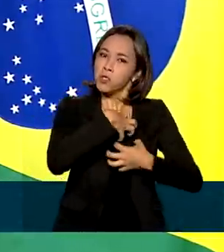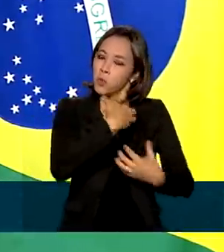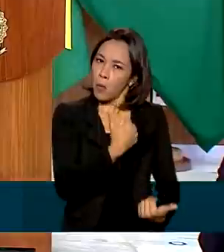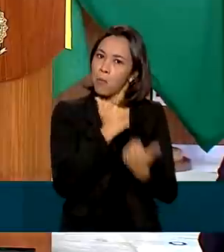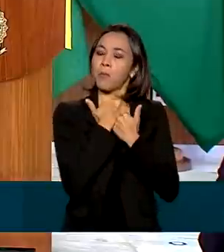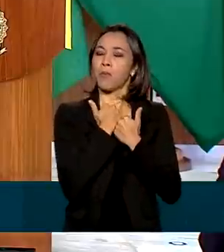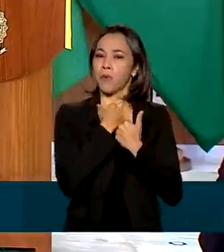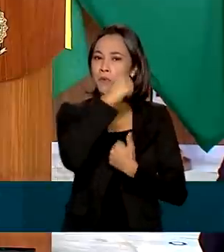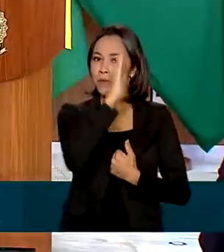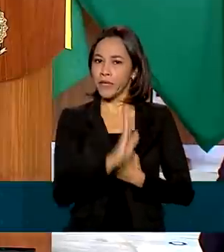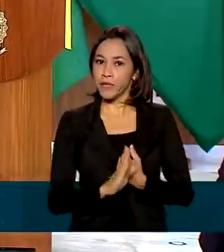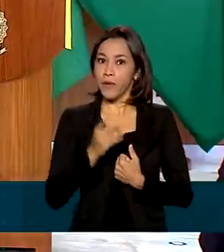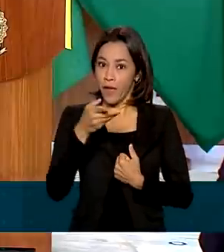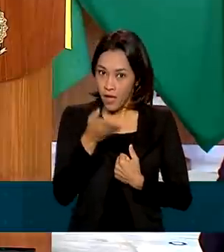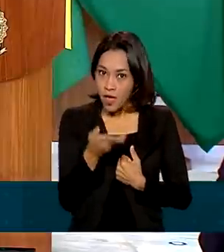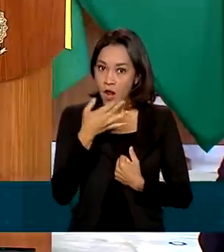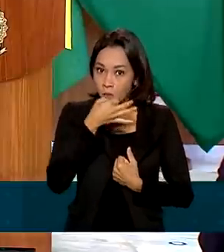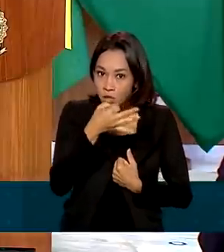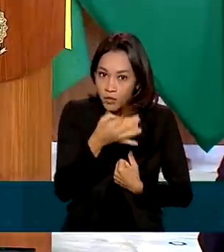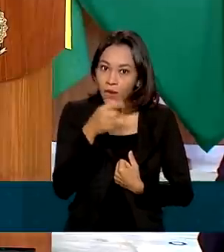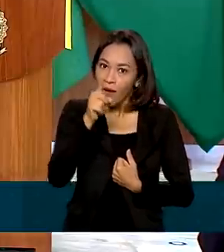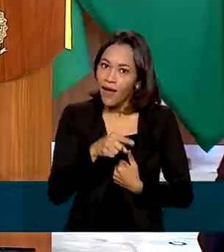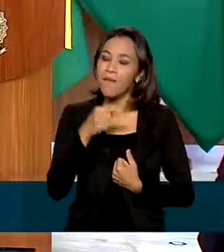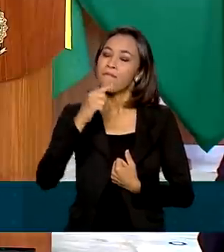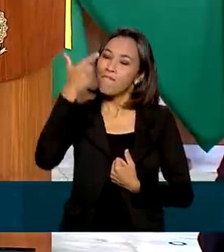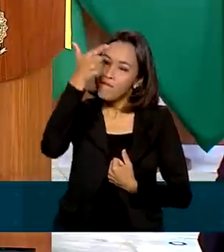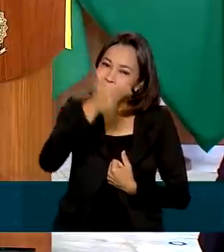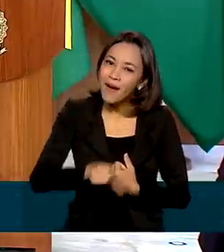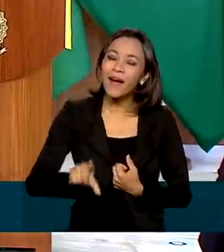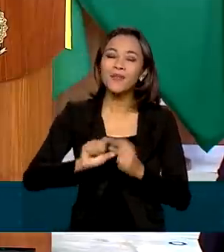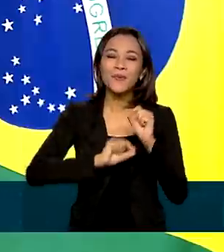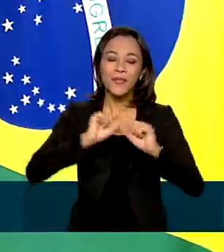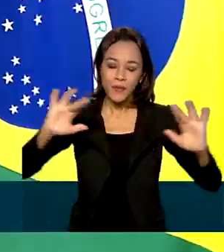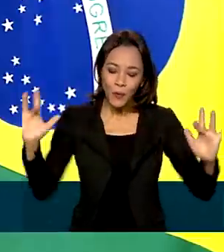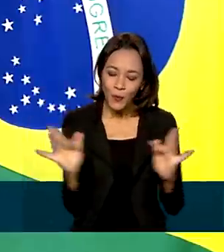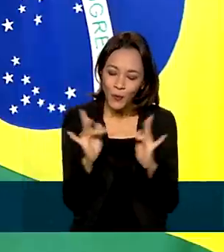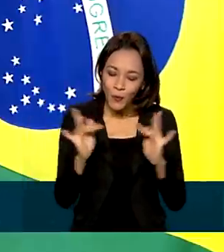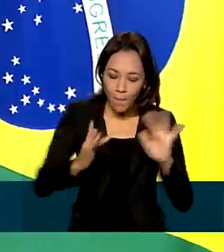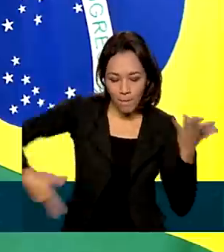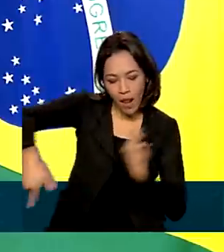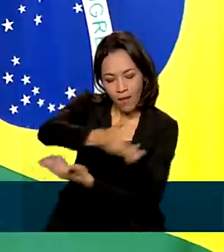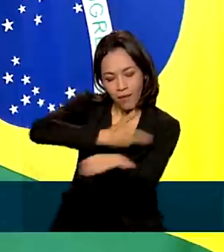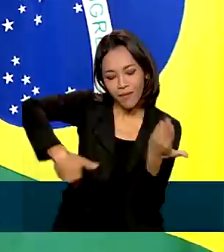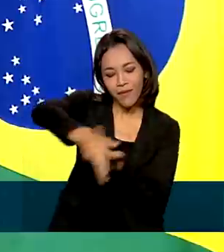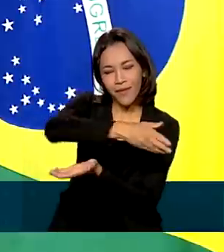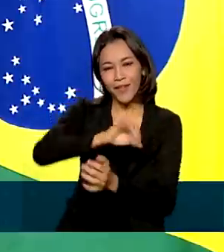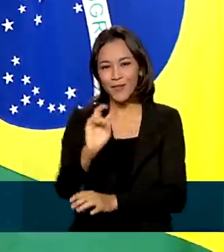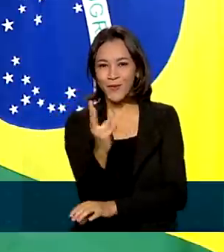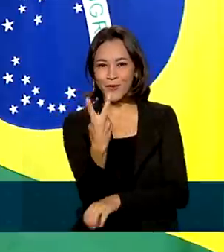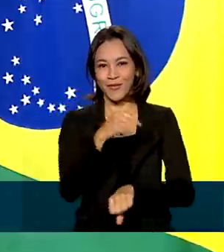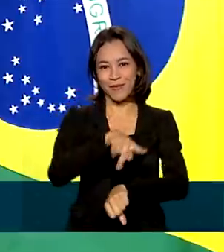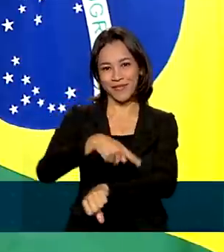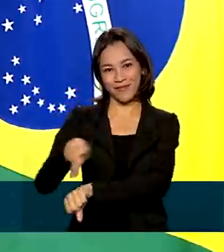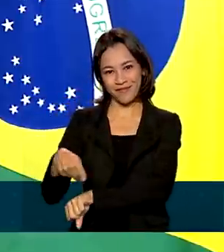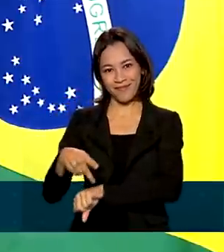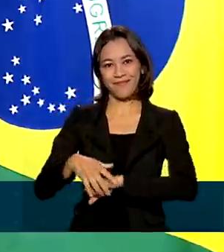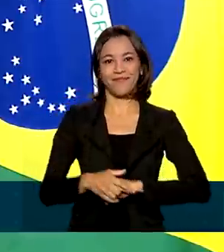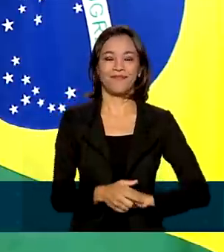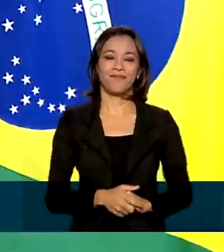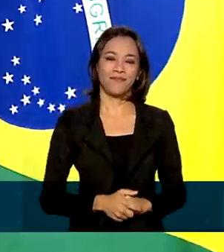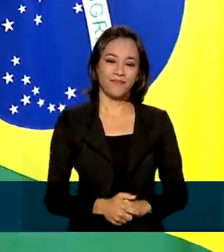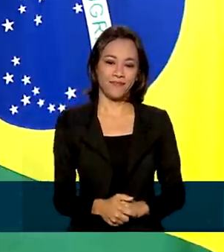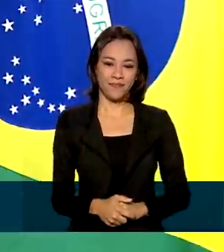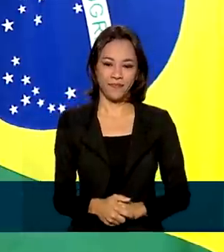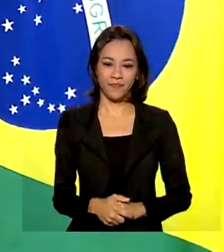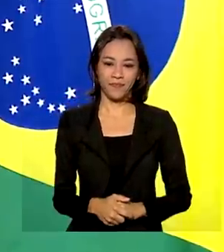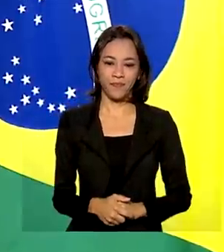Para ele, essa visita é mais um passo para aprofundar as relações entre os dois países. Ajudar a